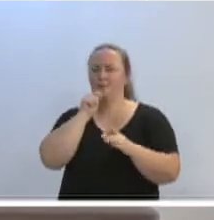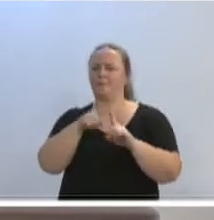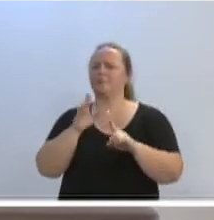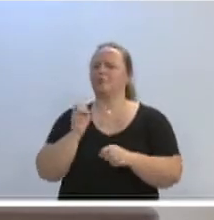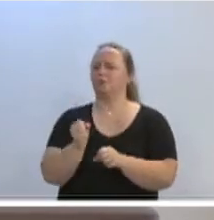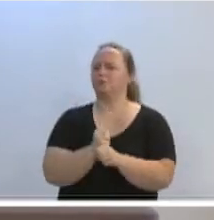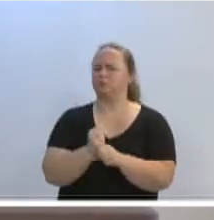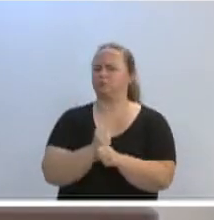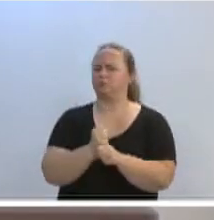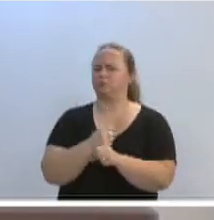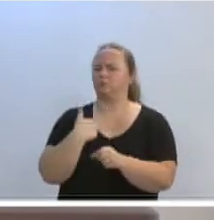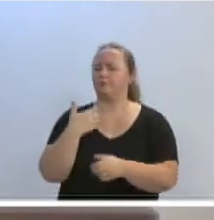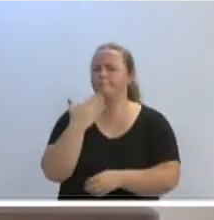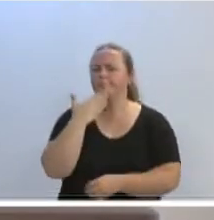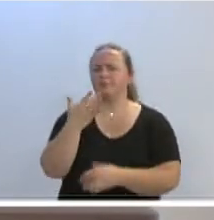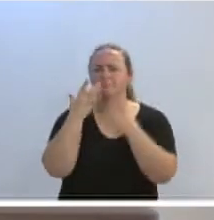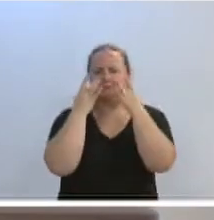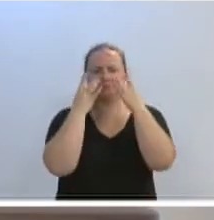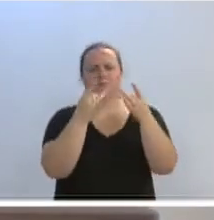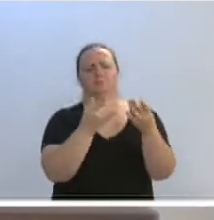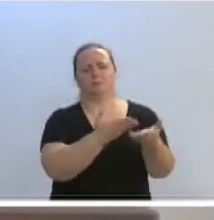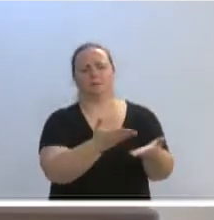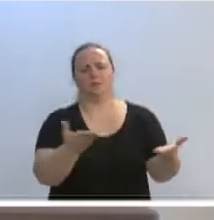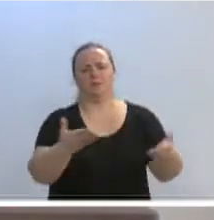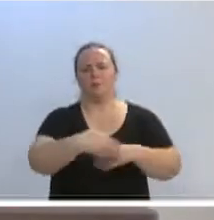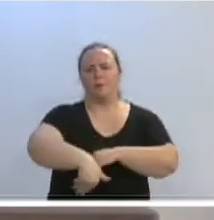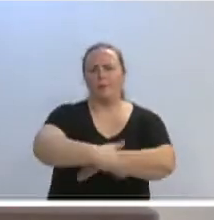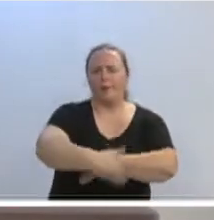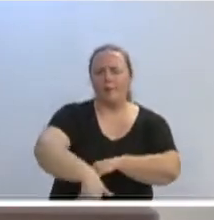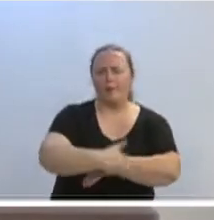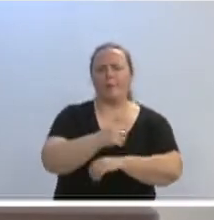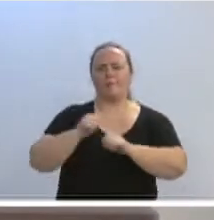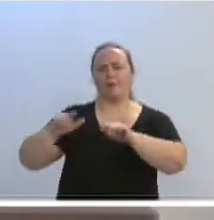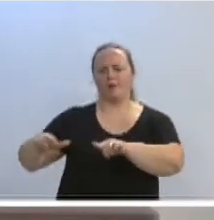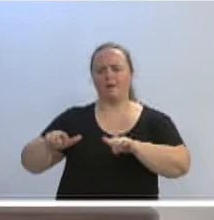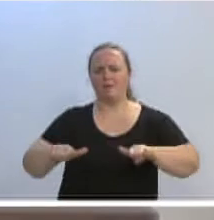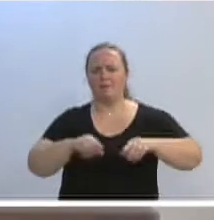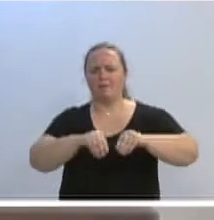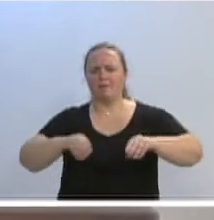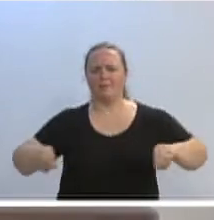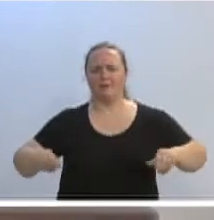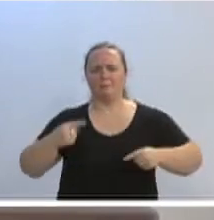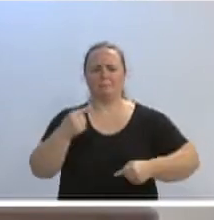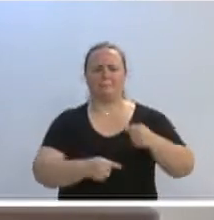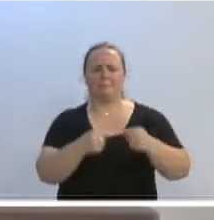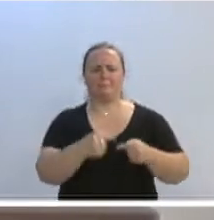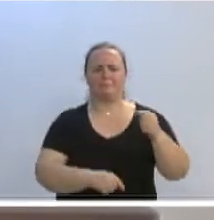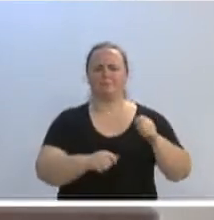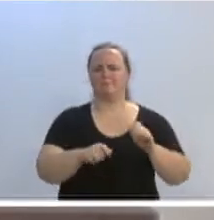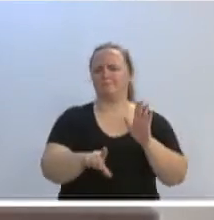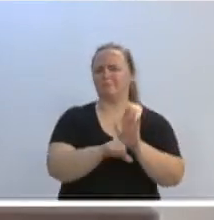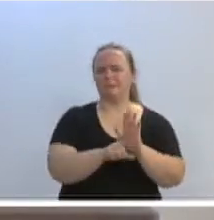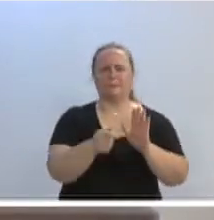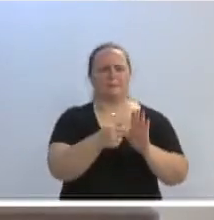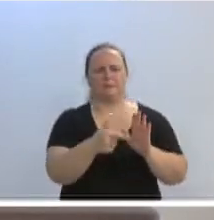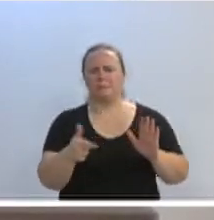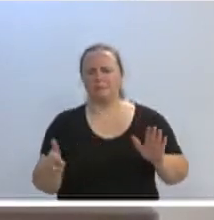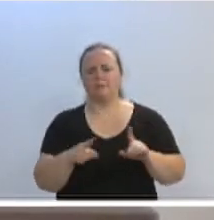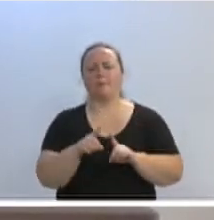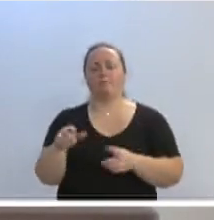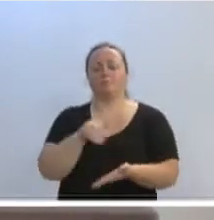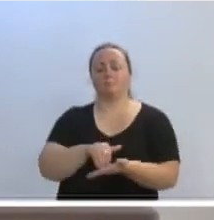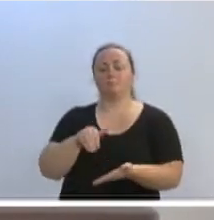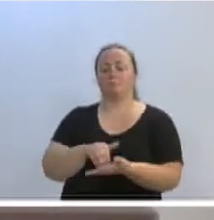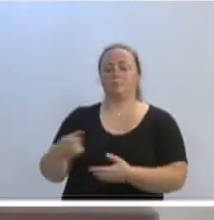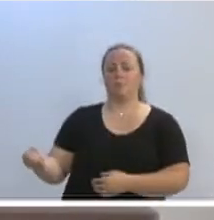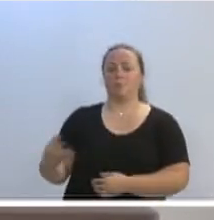e atenção para esse povo esquecido aí das ruas de placa amarela, desloteamentos regulares, das áreas de risco. então temos que realmente cobrar agora e que venha esse novo secretário que vai ser